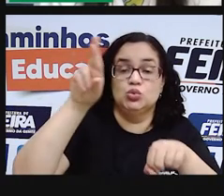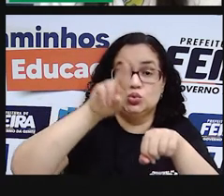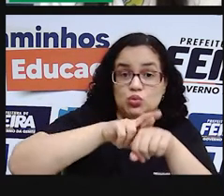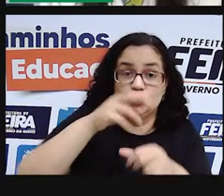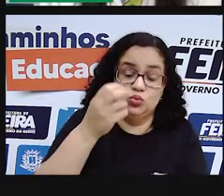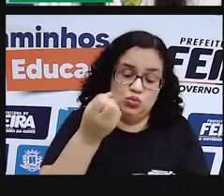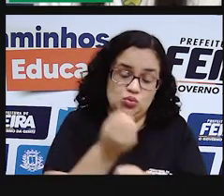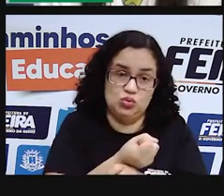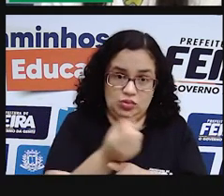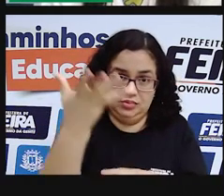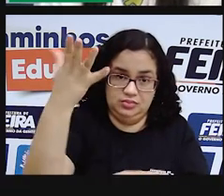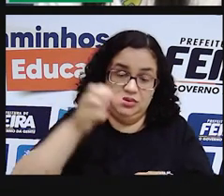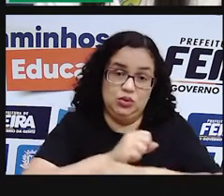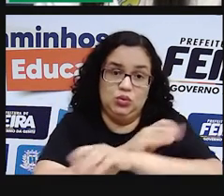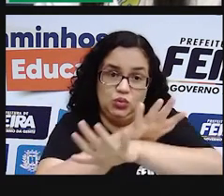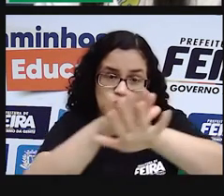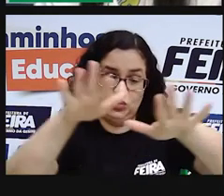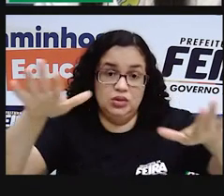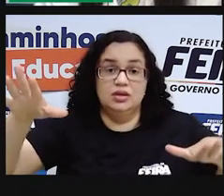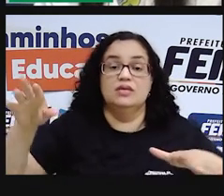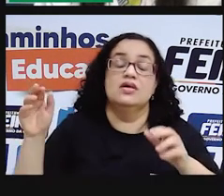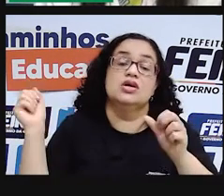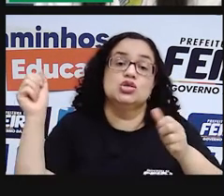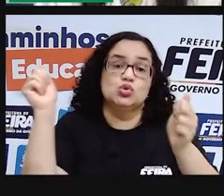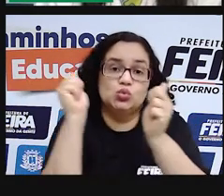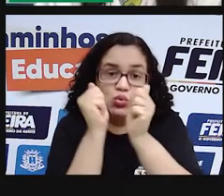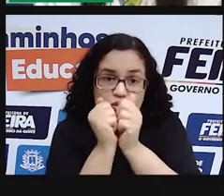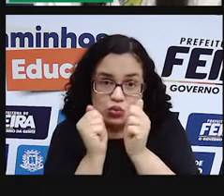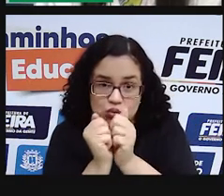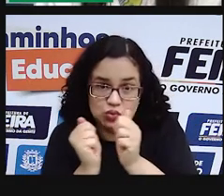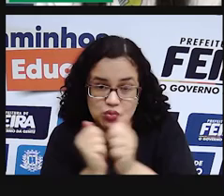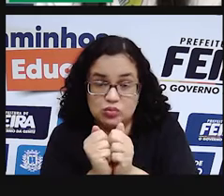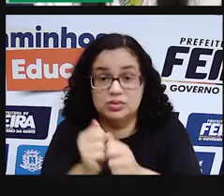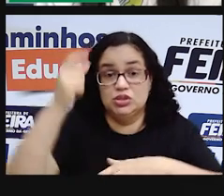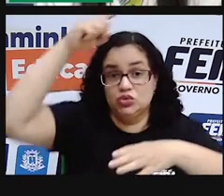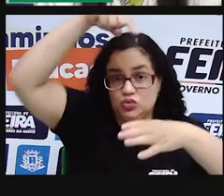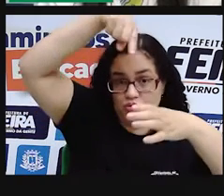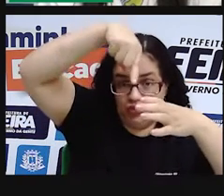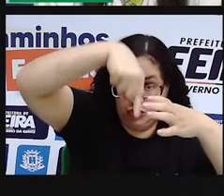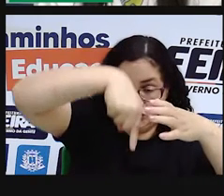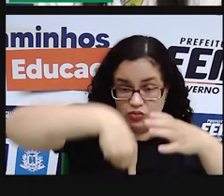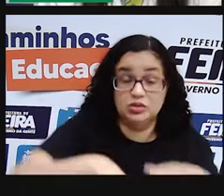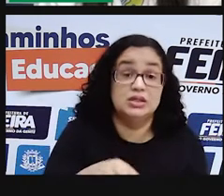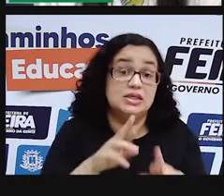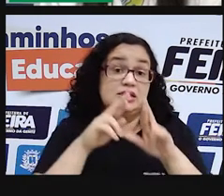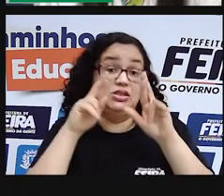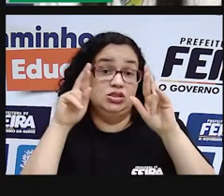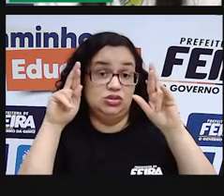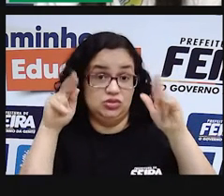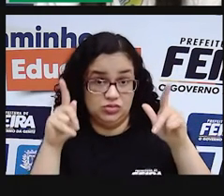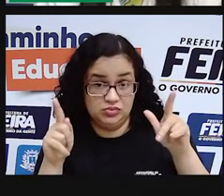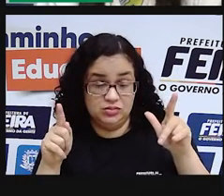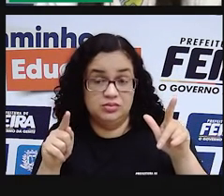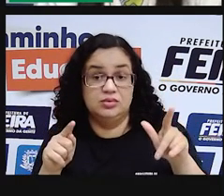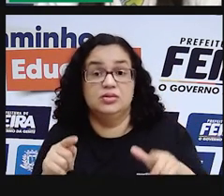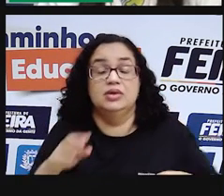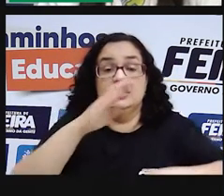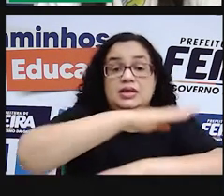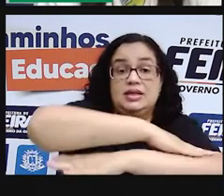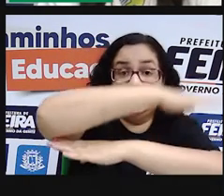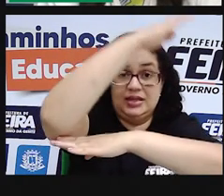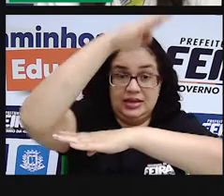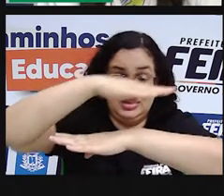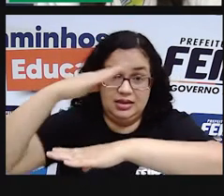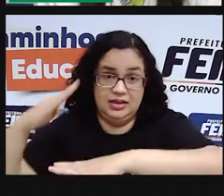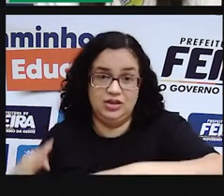estado líquido. Vai se acumulando naquele lugar que é mais fundo, que é diferente do resto do relevo. E